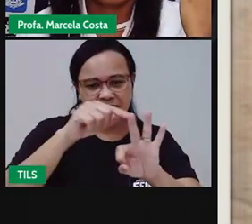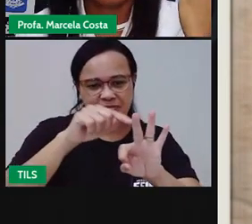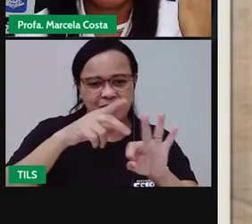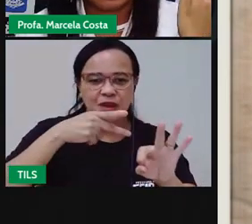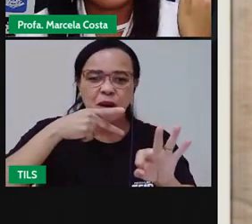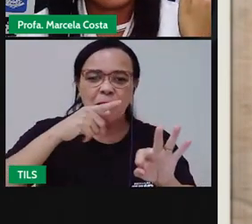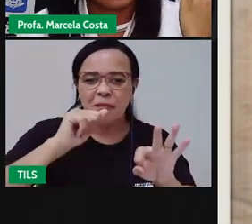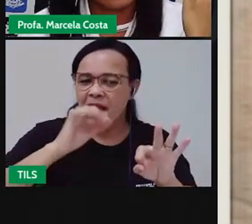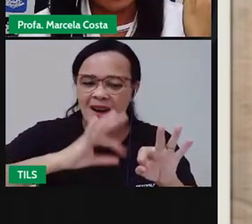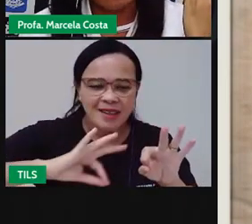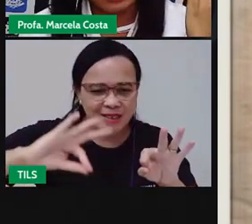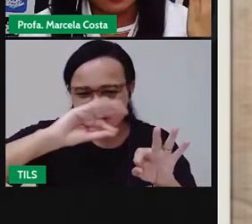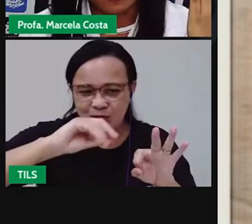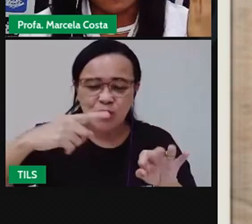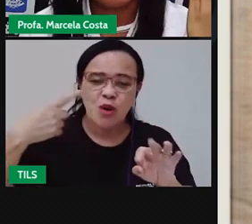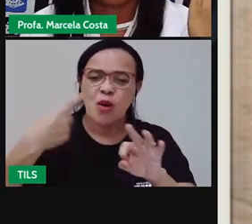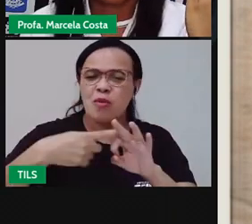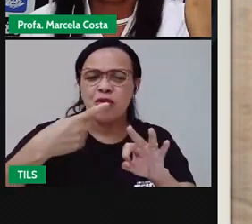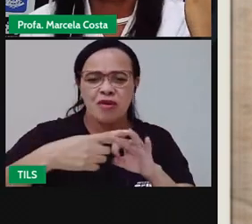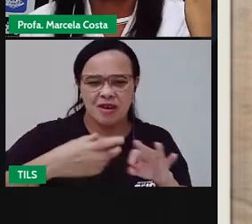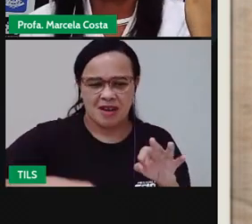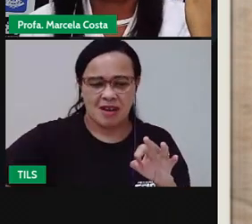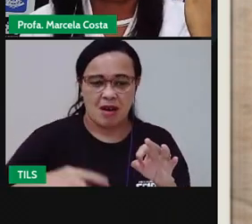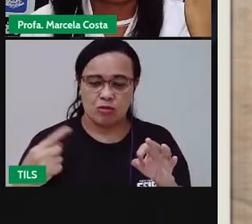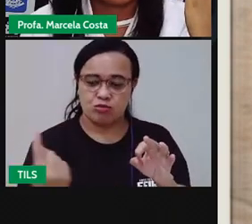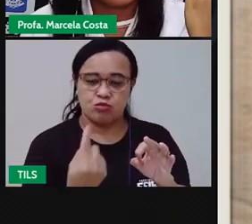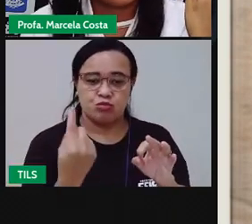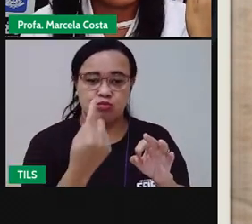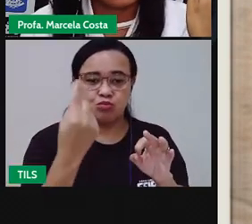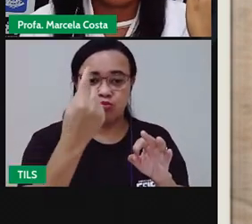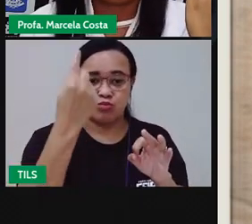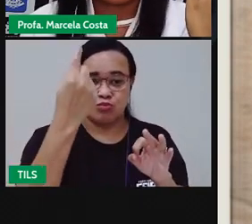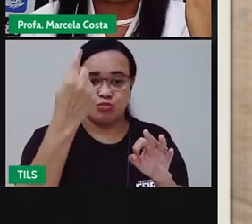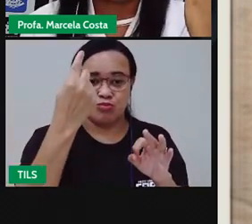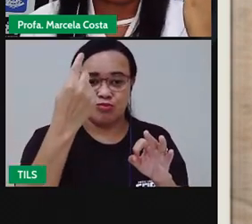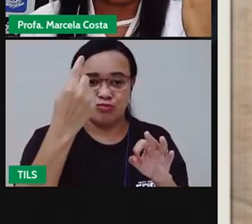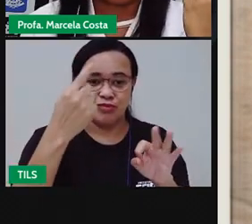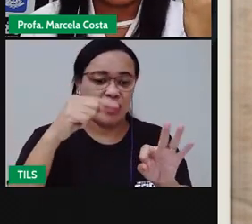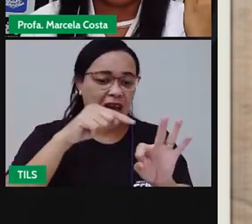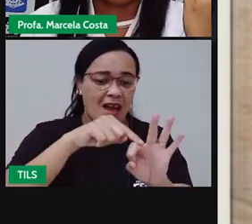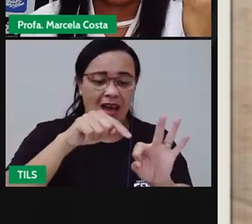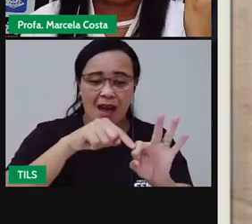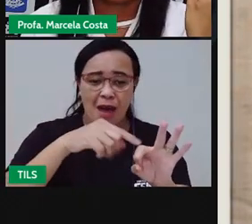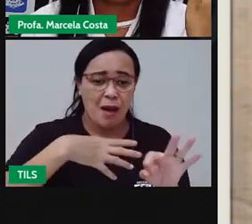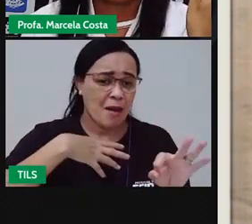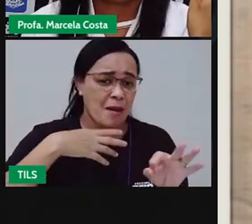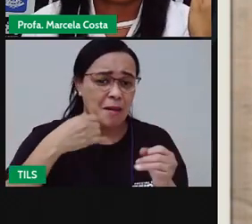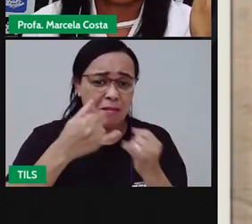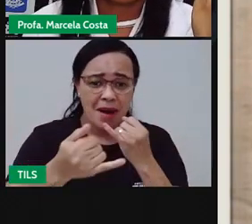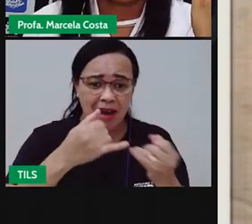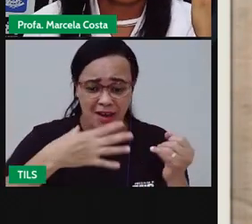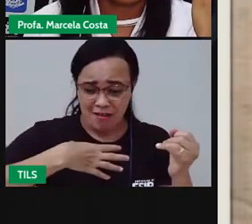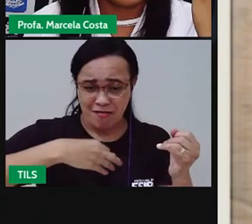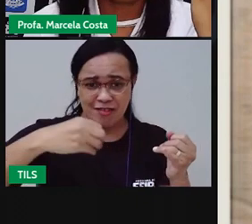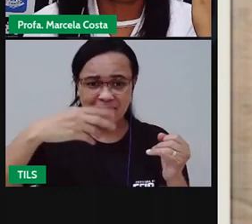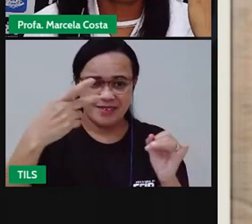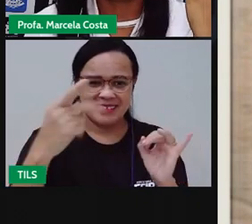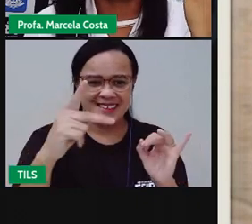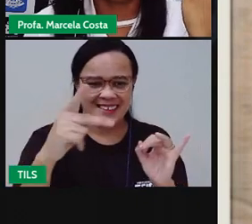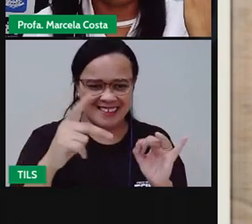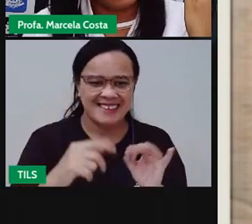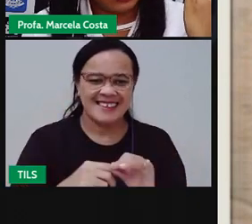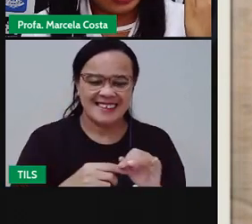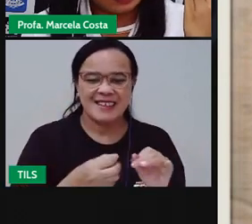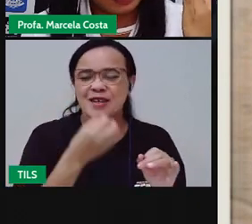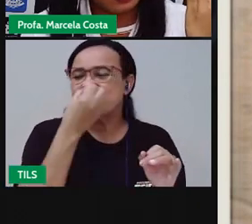Porque, vejam bem, sou o maior. Os outros dedos parecem meus filhos. É